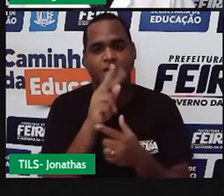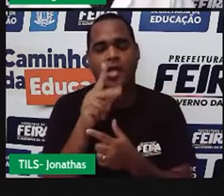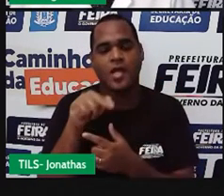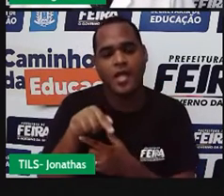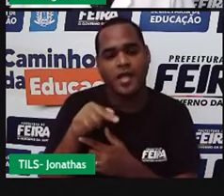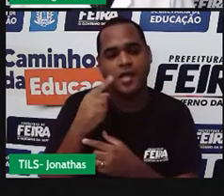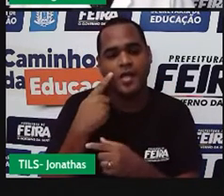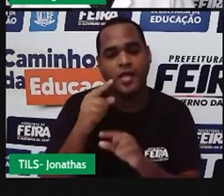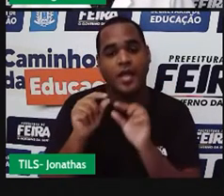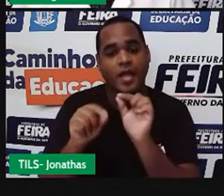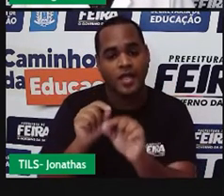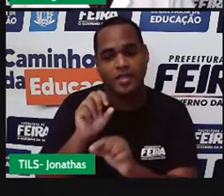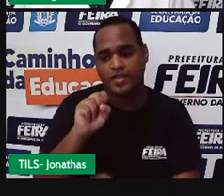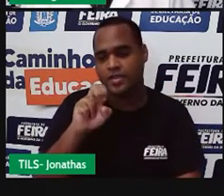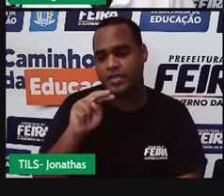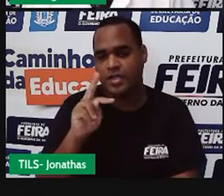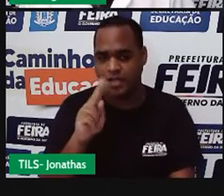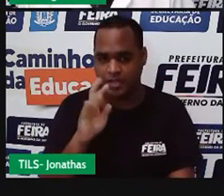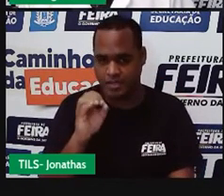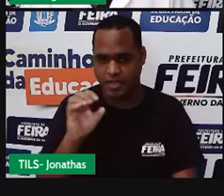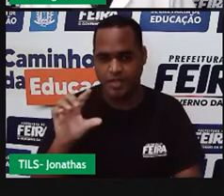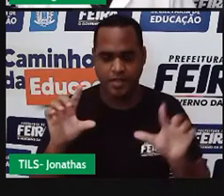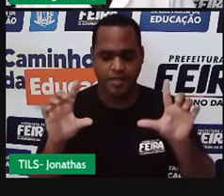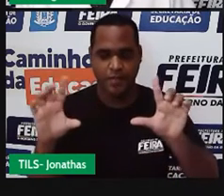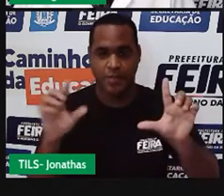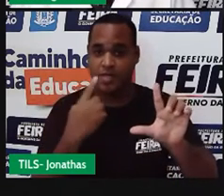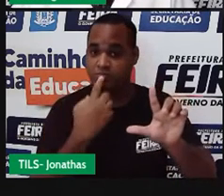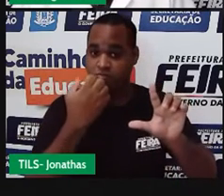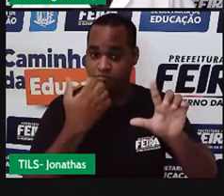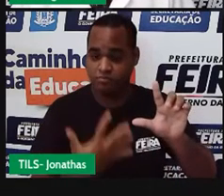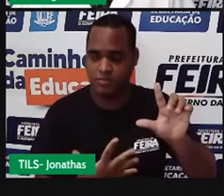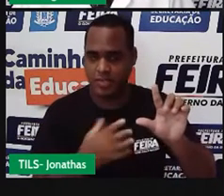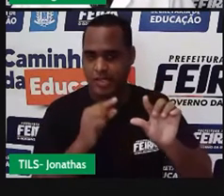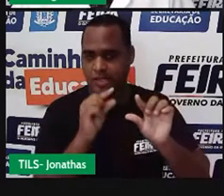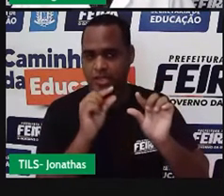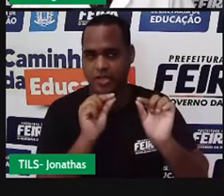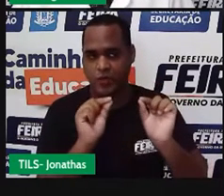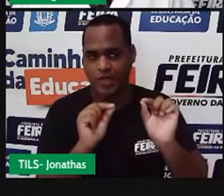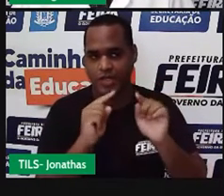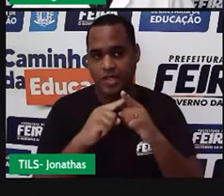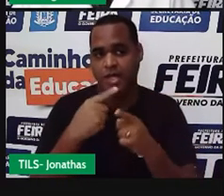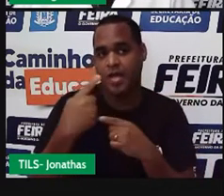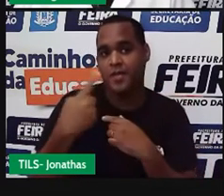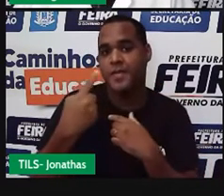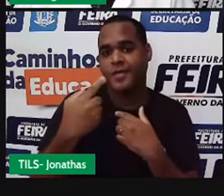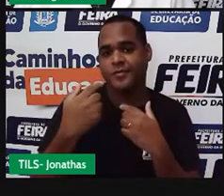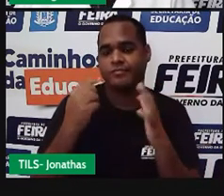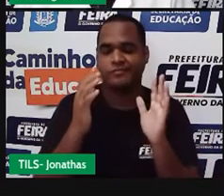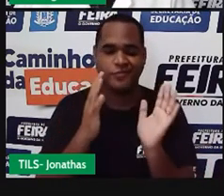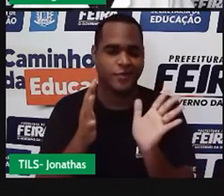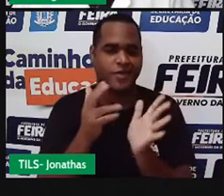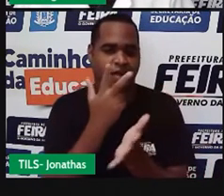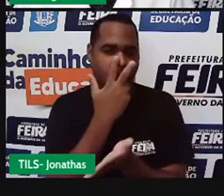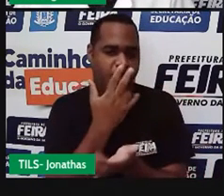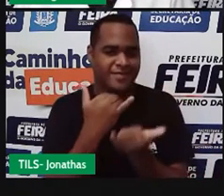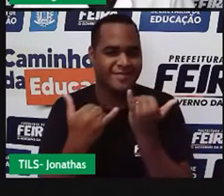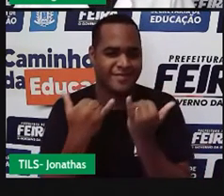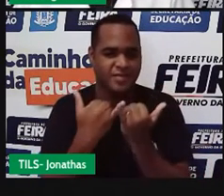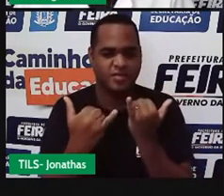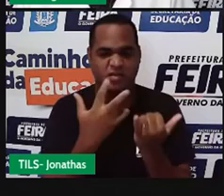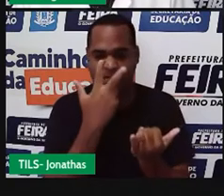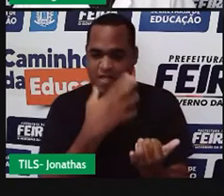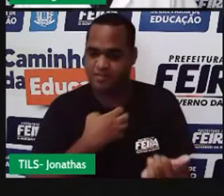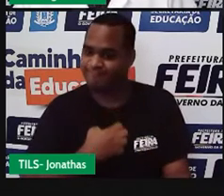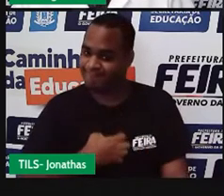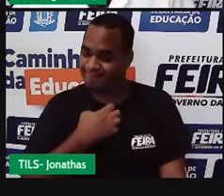O Seninha, né? No primeiro momento ali, me parecendo um pouco irritado, ele